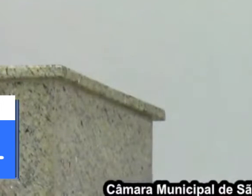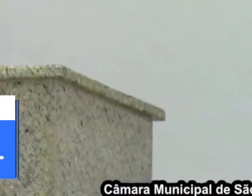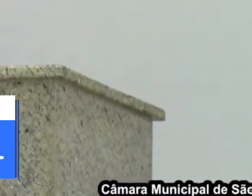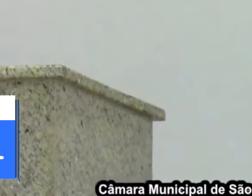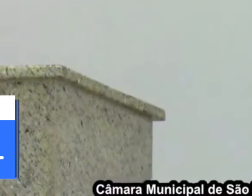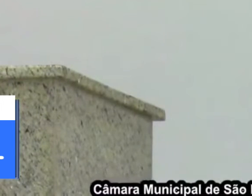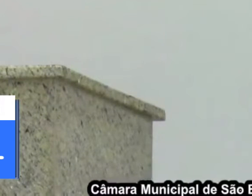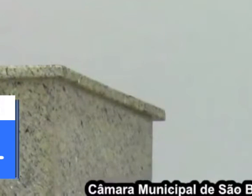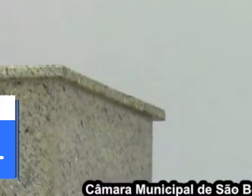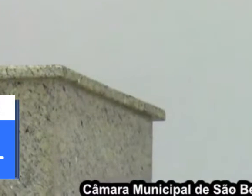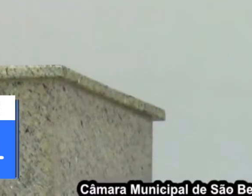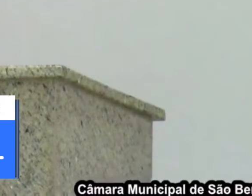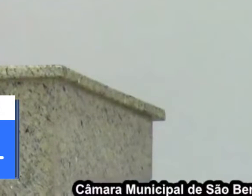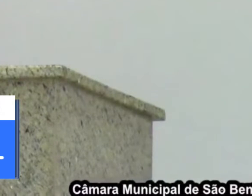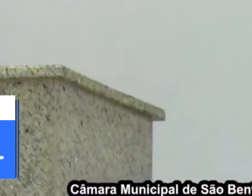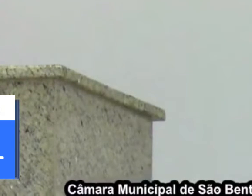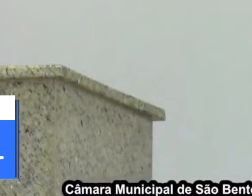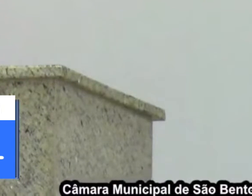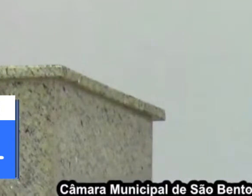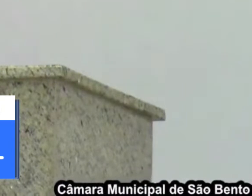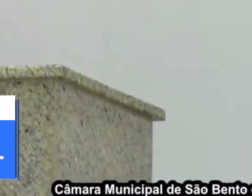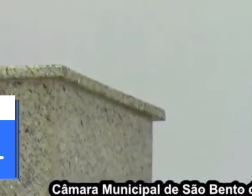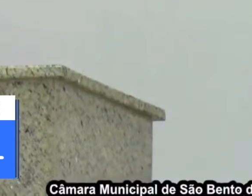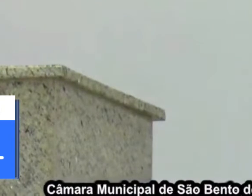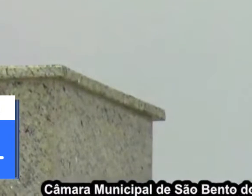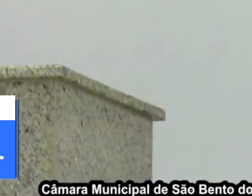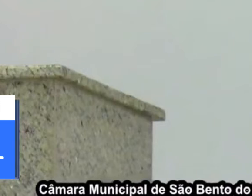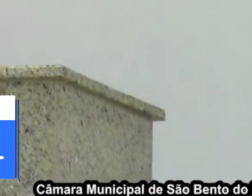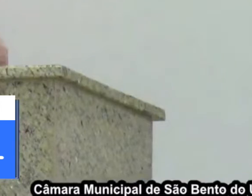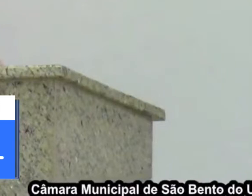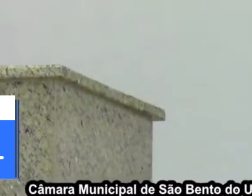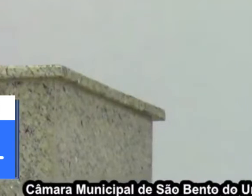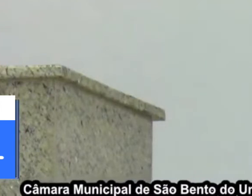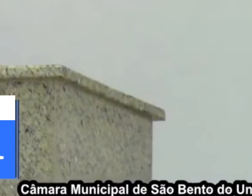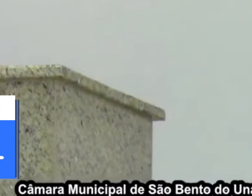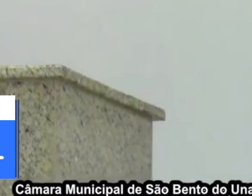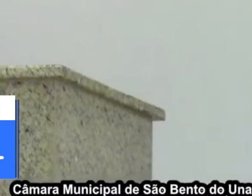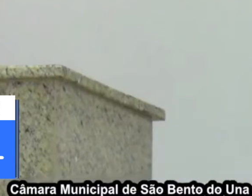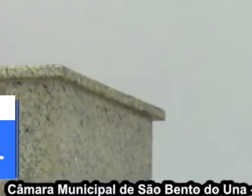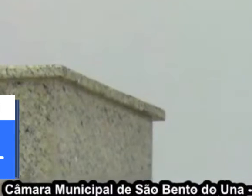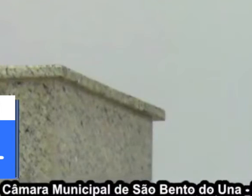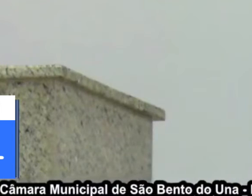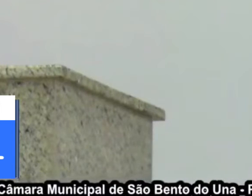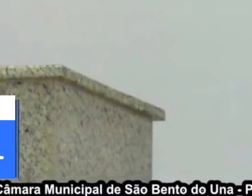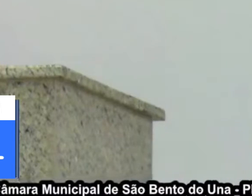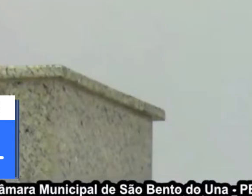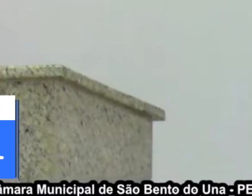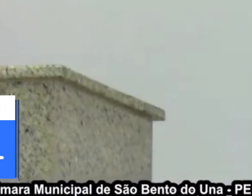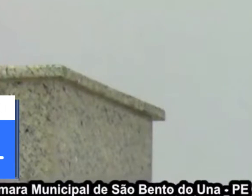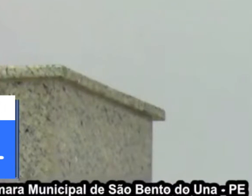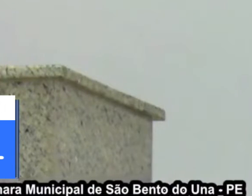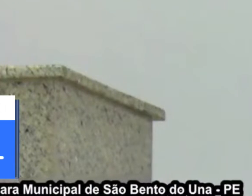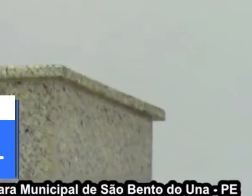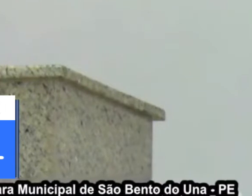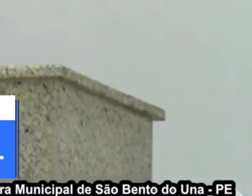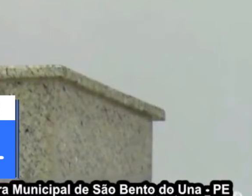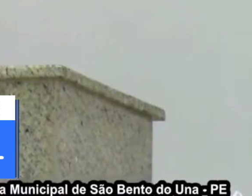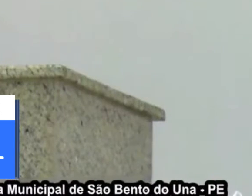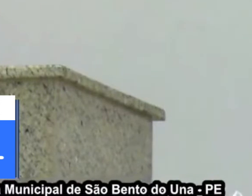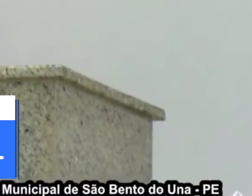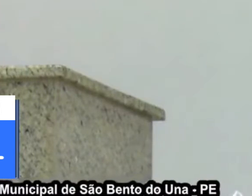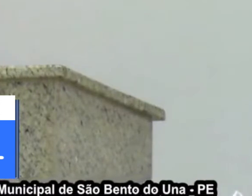e ele colocar com urgência, porque às vezes são feitas tantas ultrações e deixam as que têm mais urgência